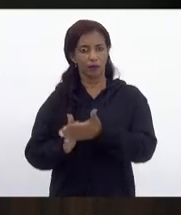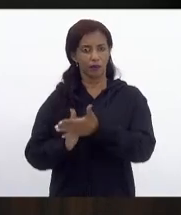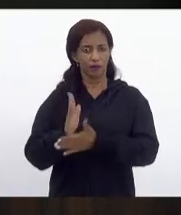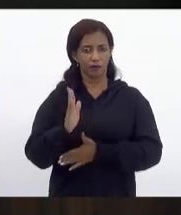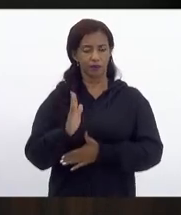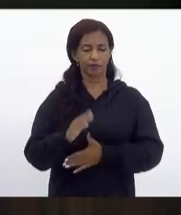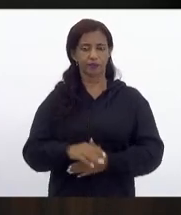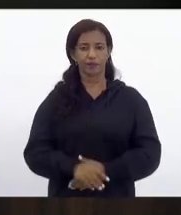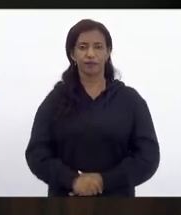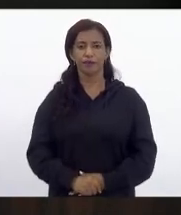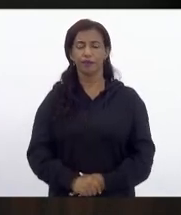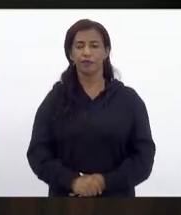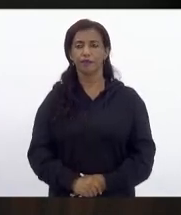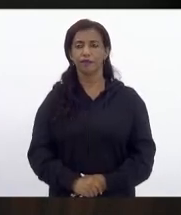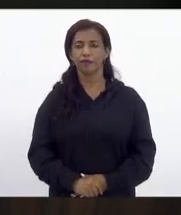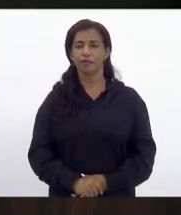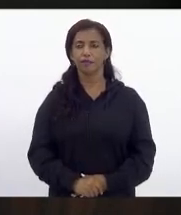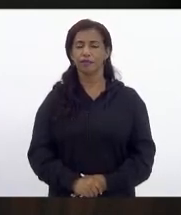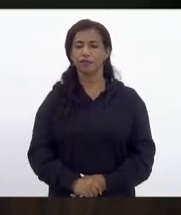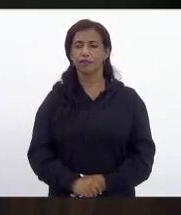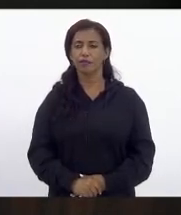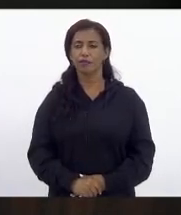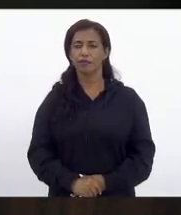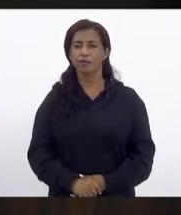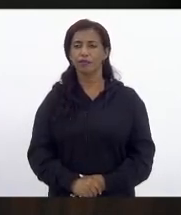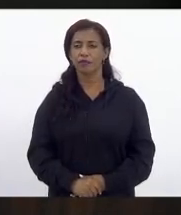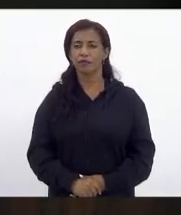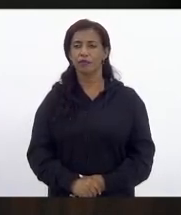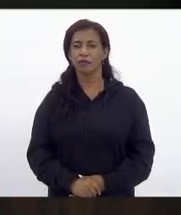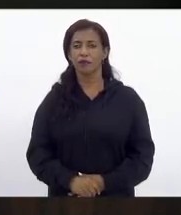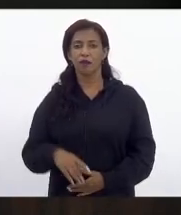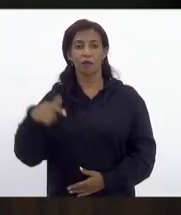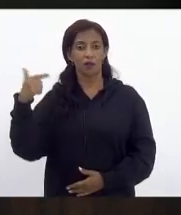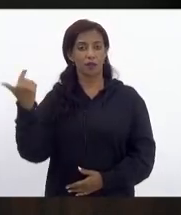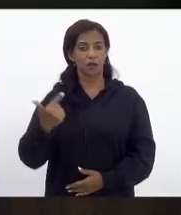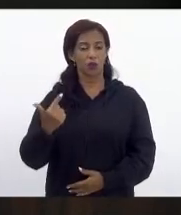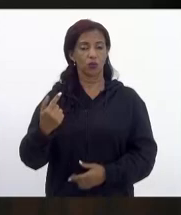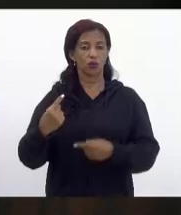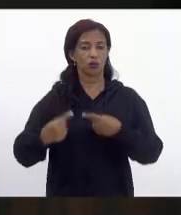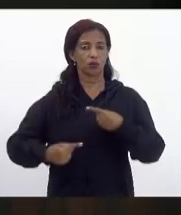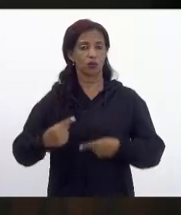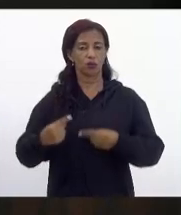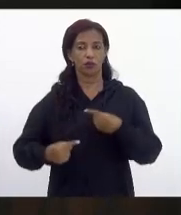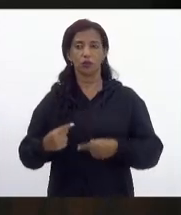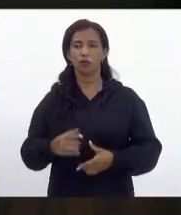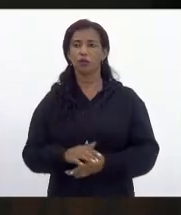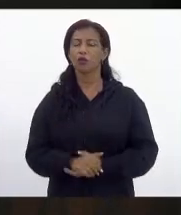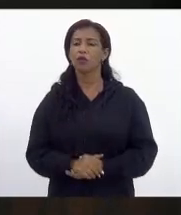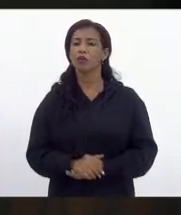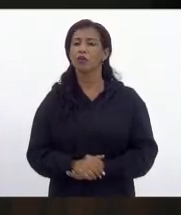pela aprovado, a redação do vencido para a segunda discussão. Deputada,